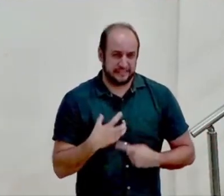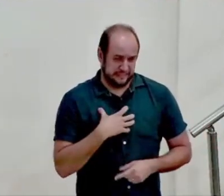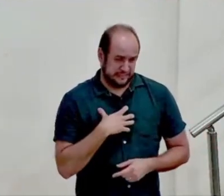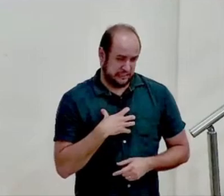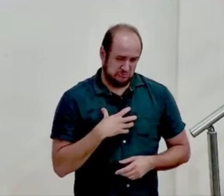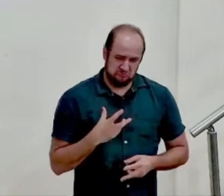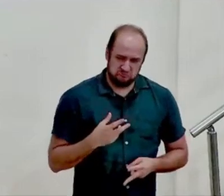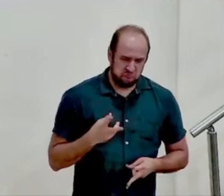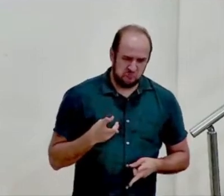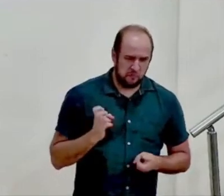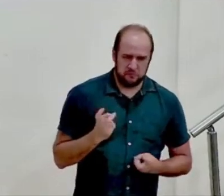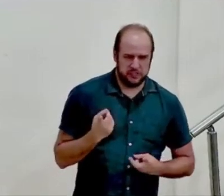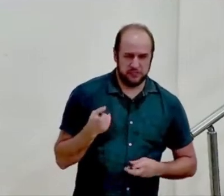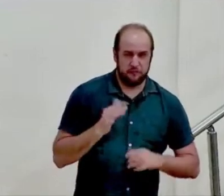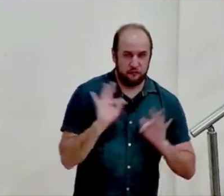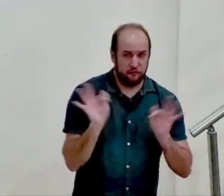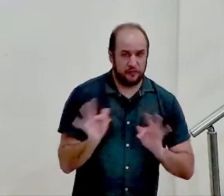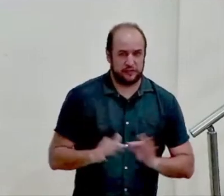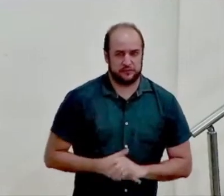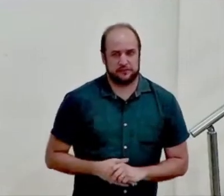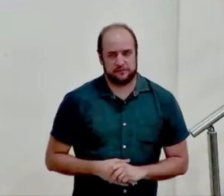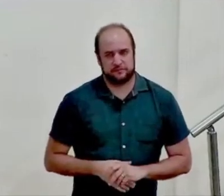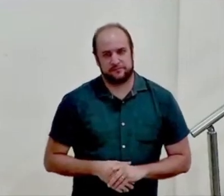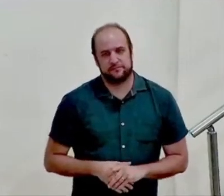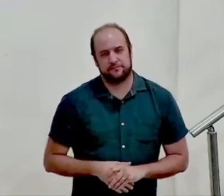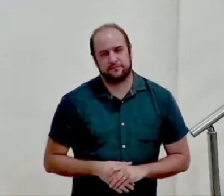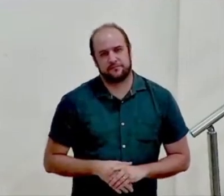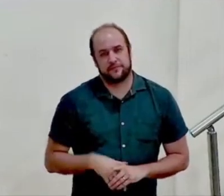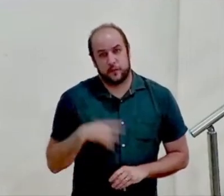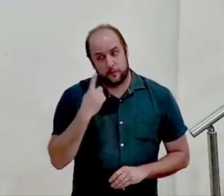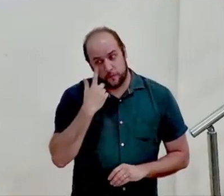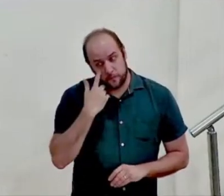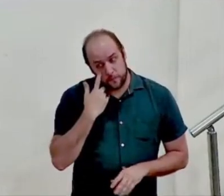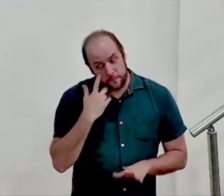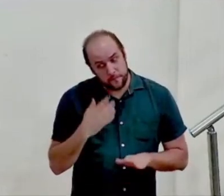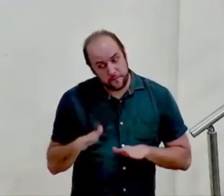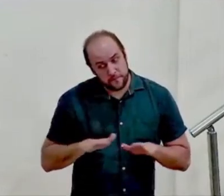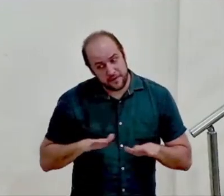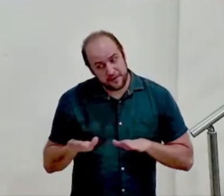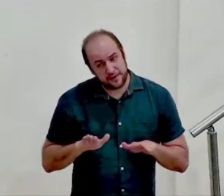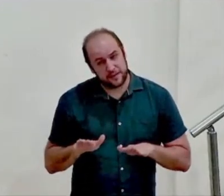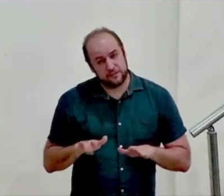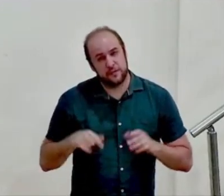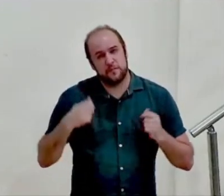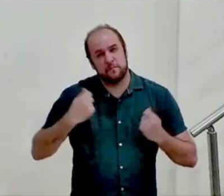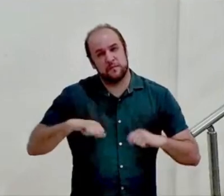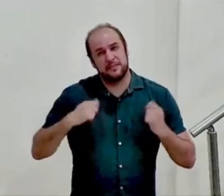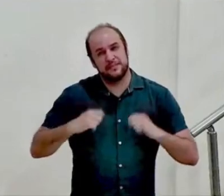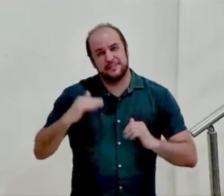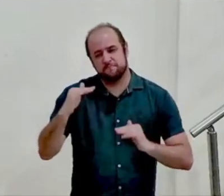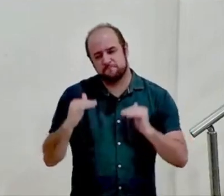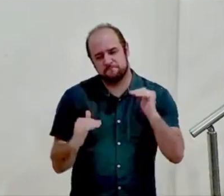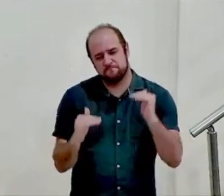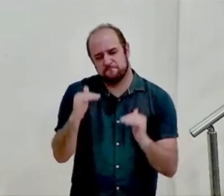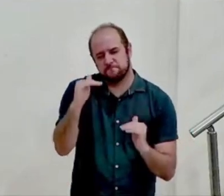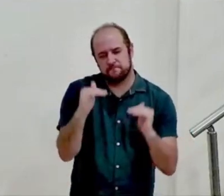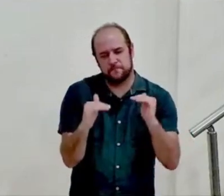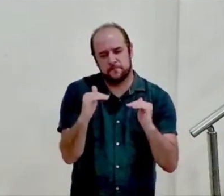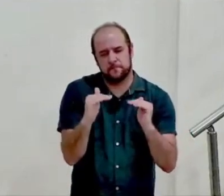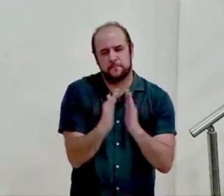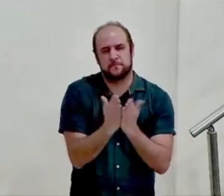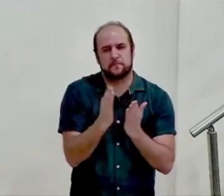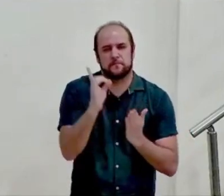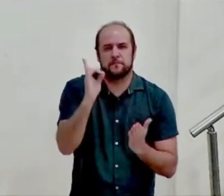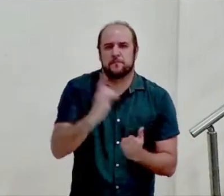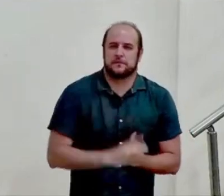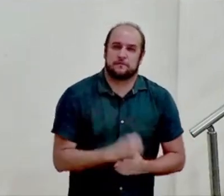ambas as extremidades são perigosas e este é o belo equilíbrio da palavra de Deus e que este salmo